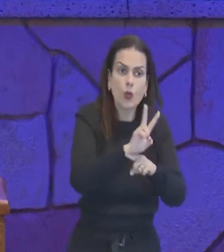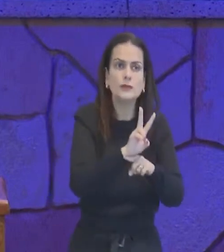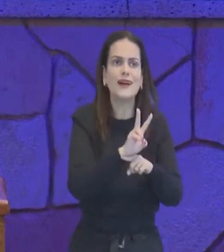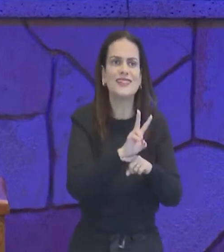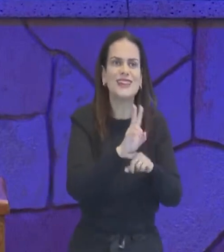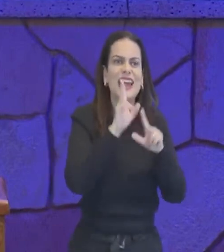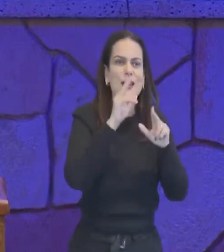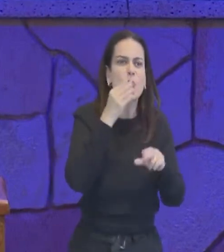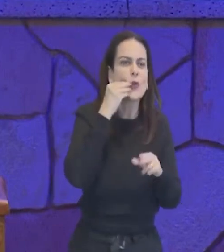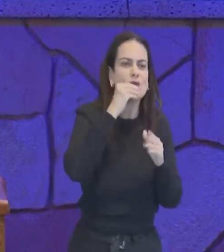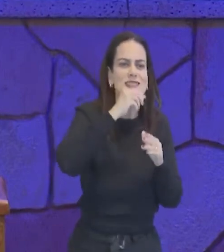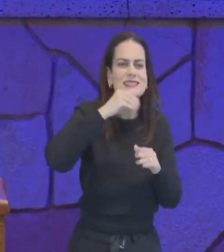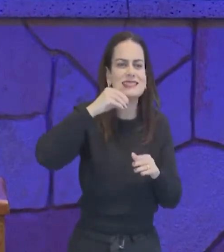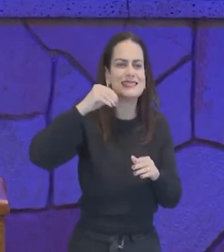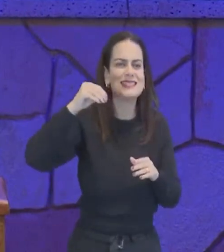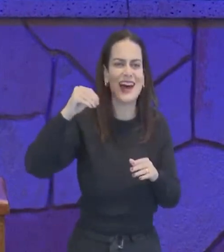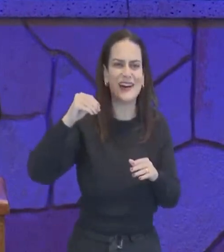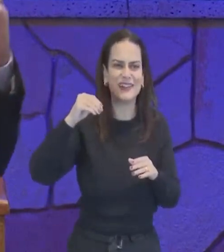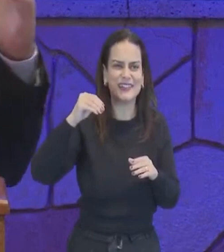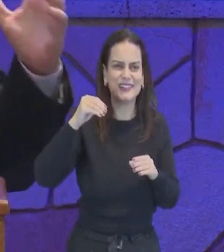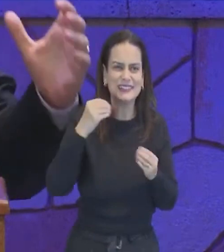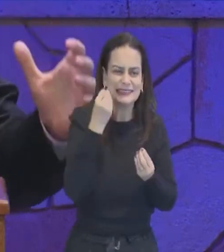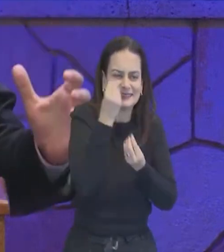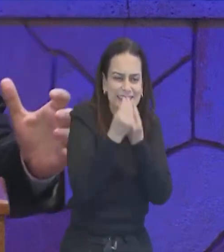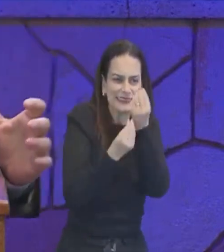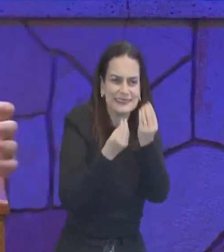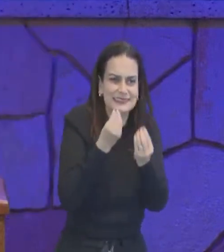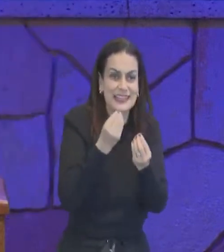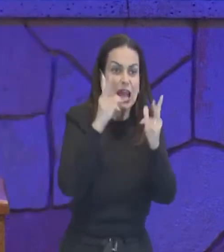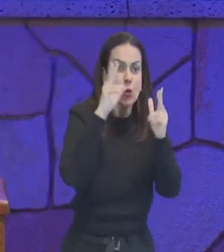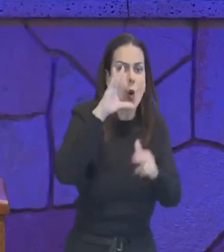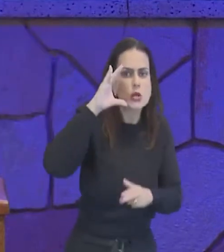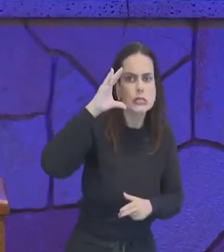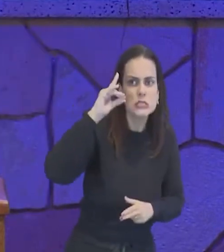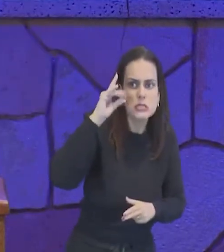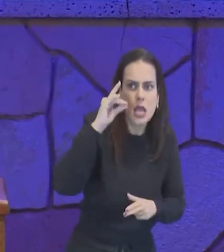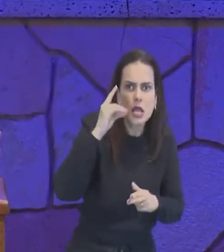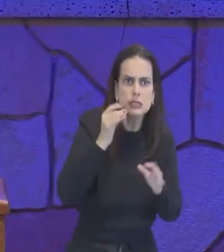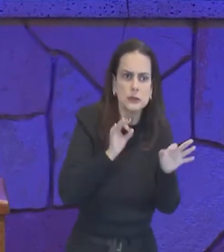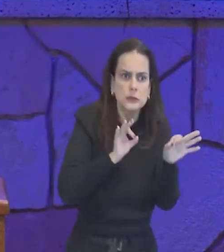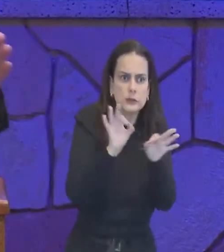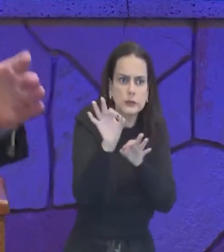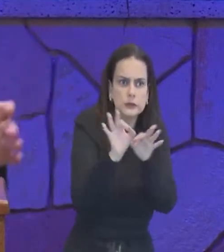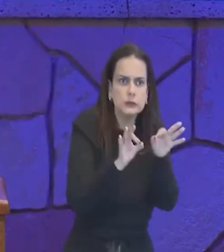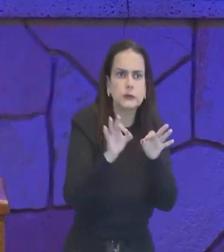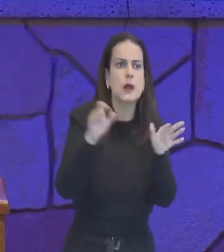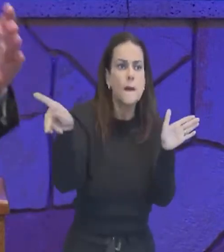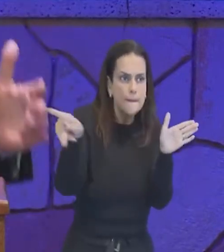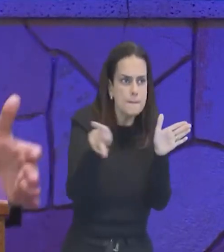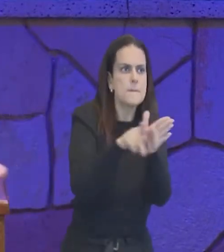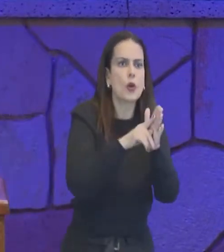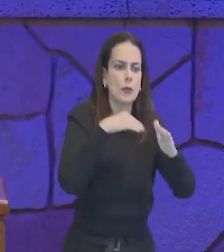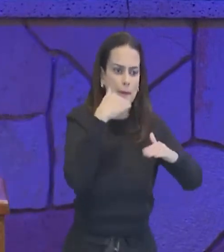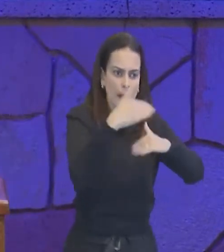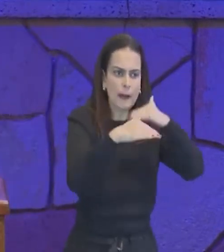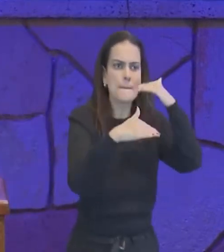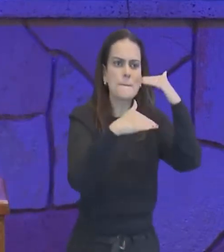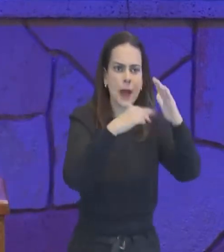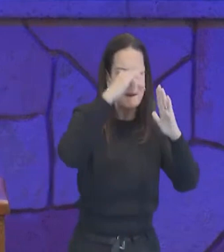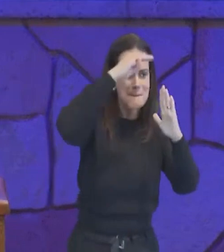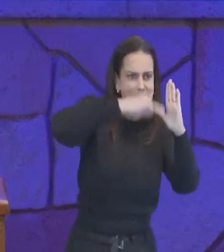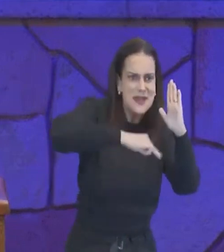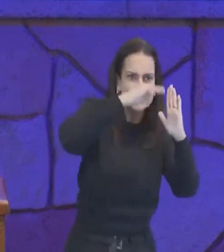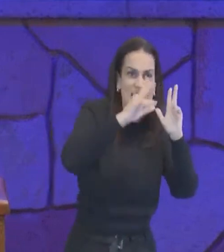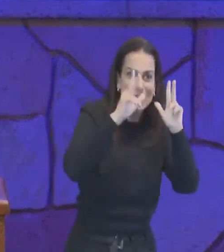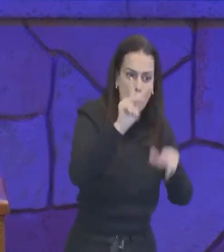sal, e daí aquela paciência, que é própria no processo do ensino, como aquele professor